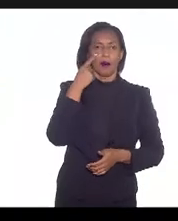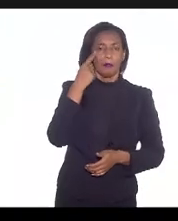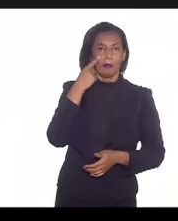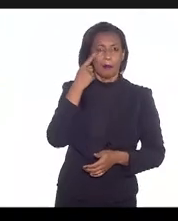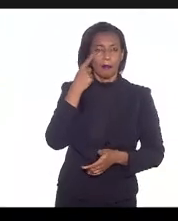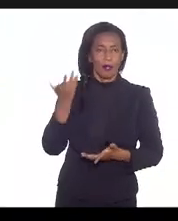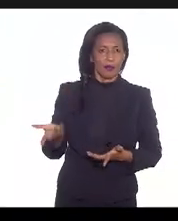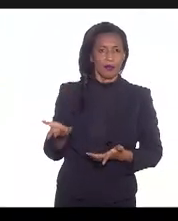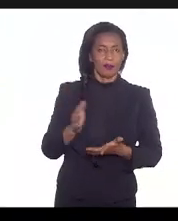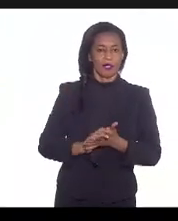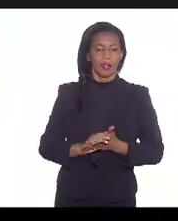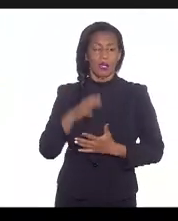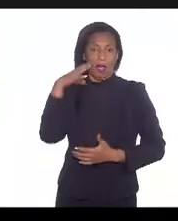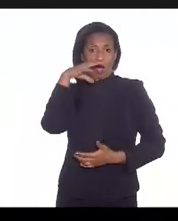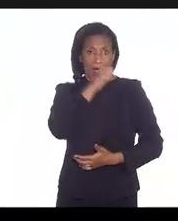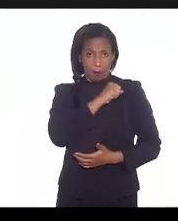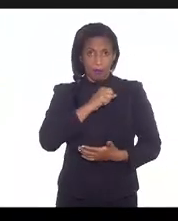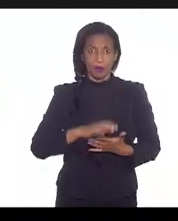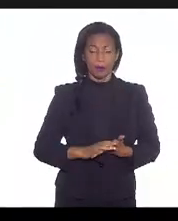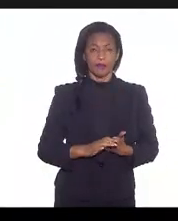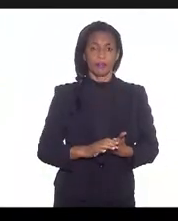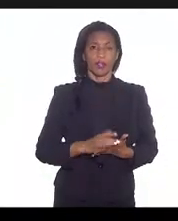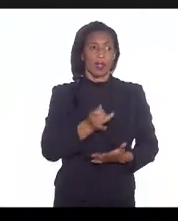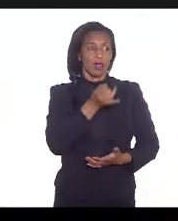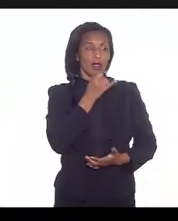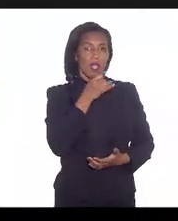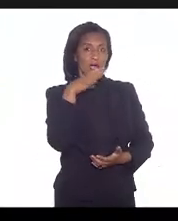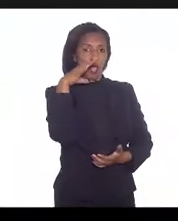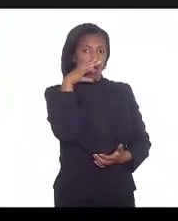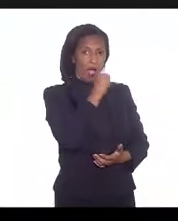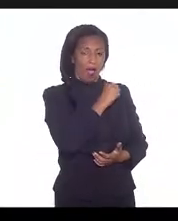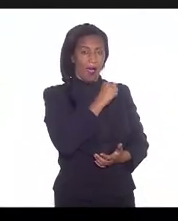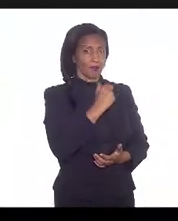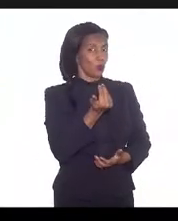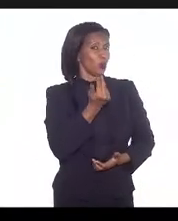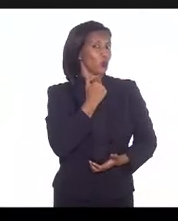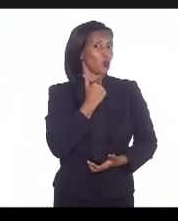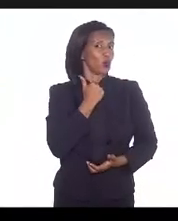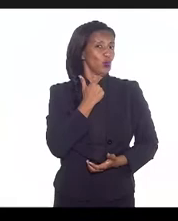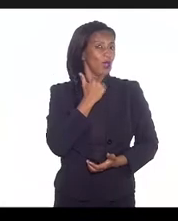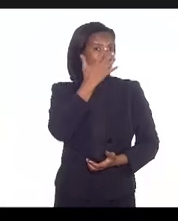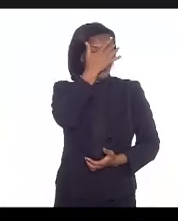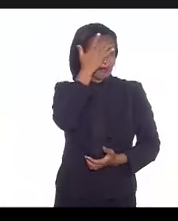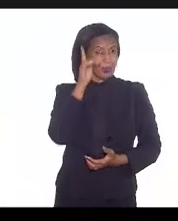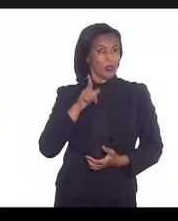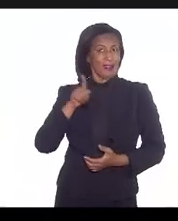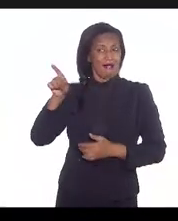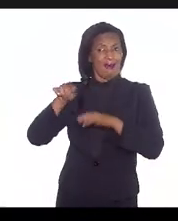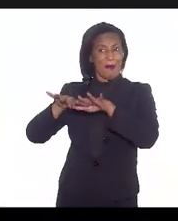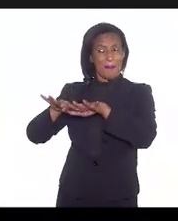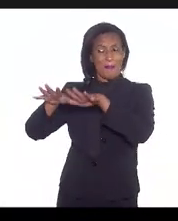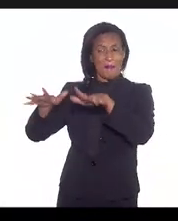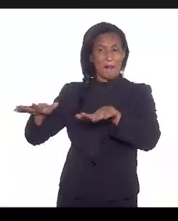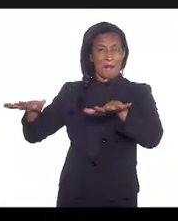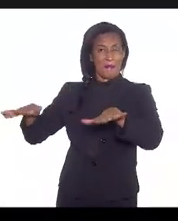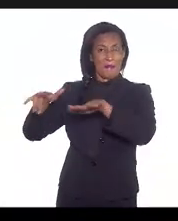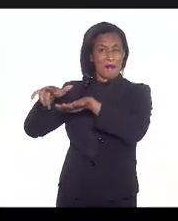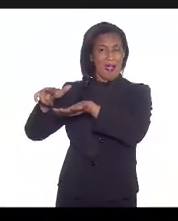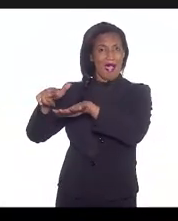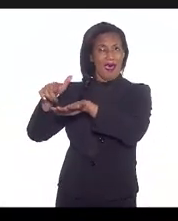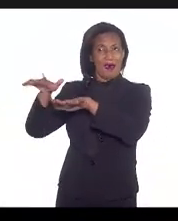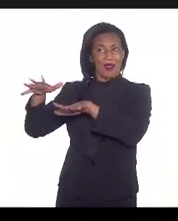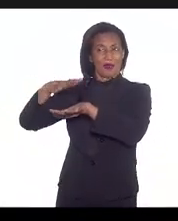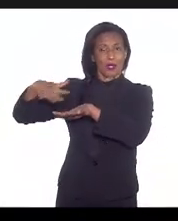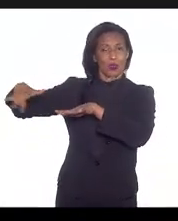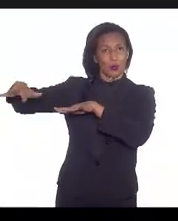realizadas testagens rápidas, mas a testagem rápida, ela não serve para quem está embarcando e ficando confinado no meio de uma